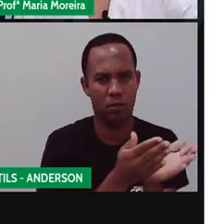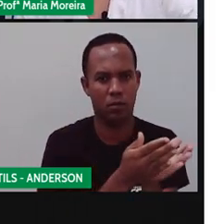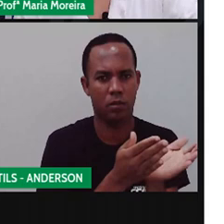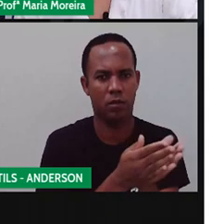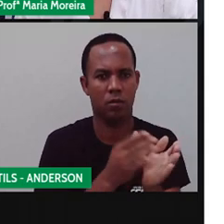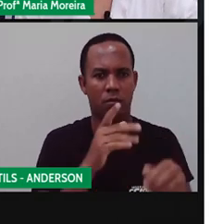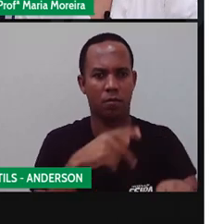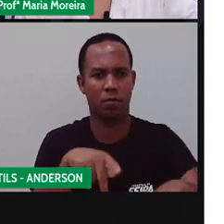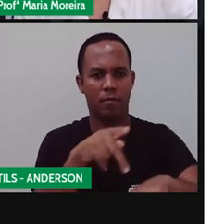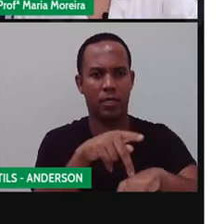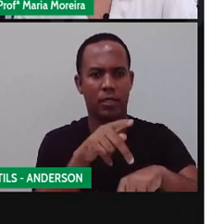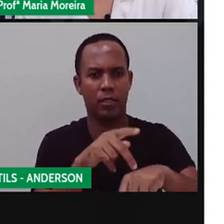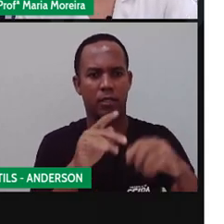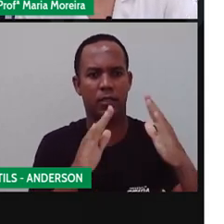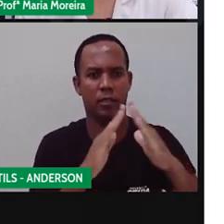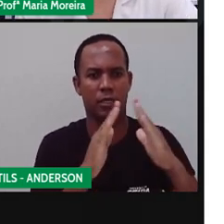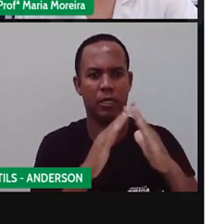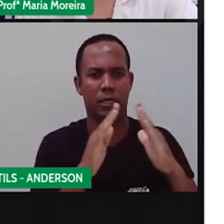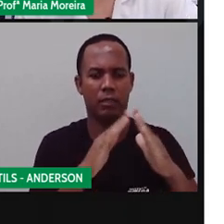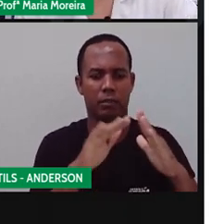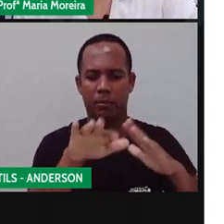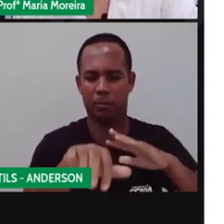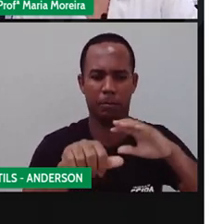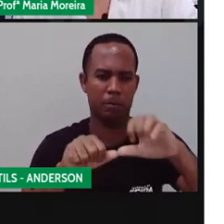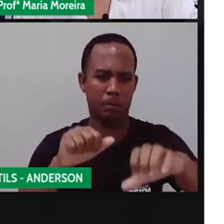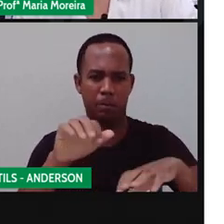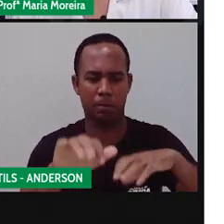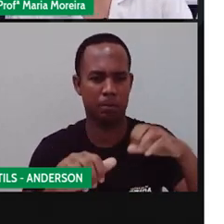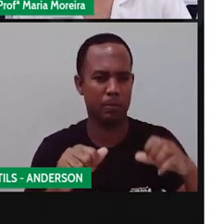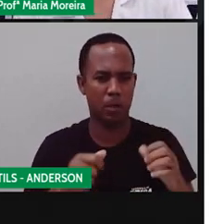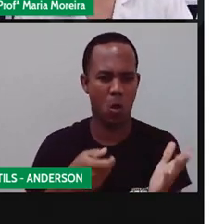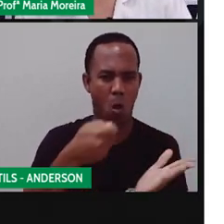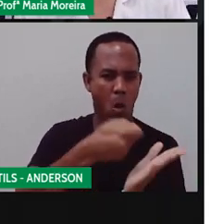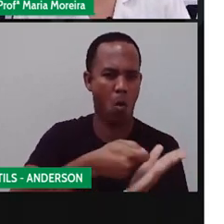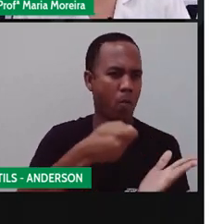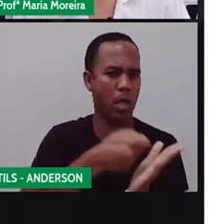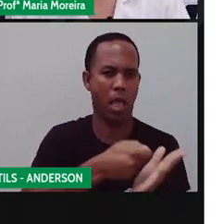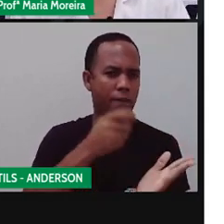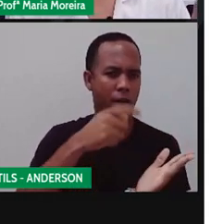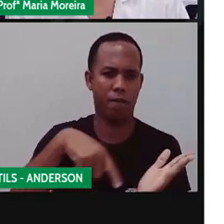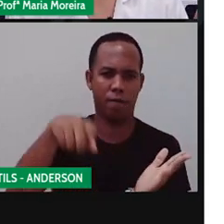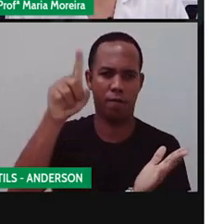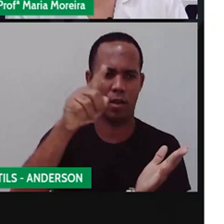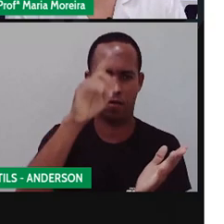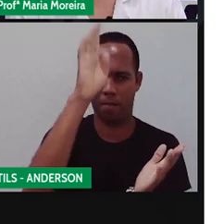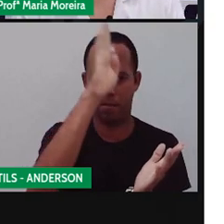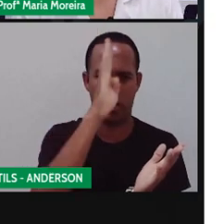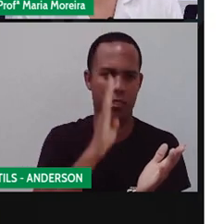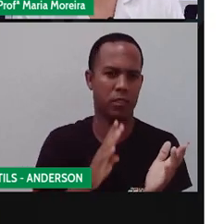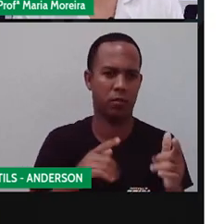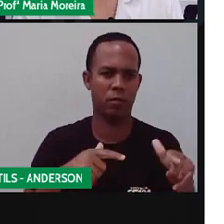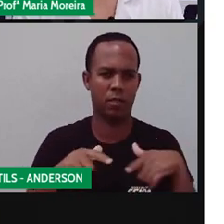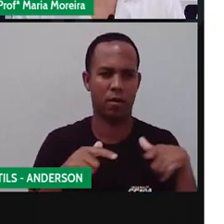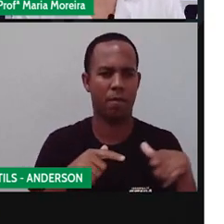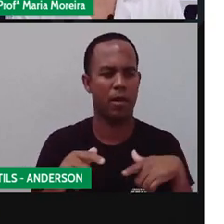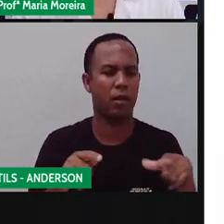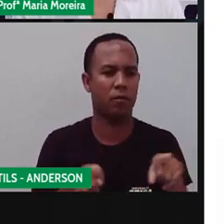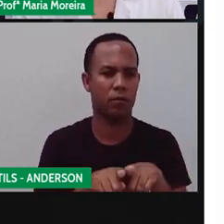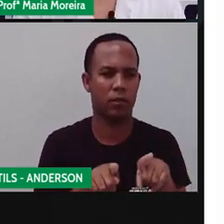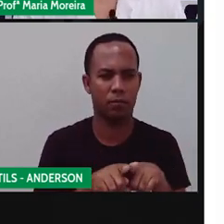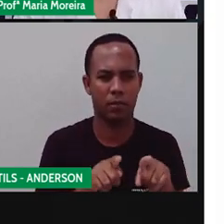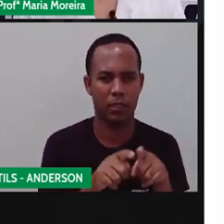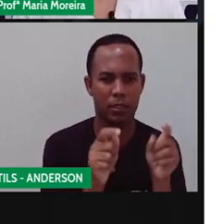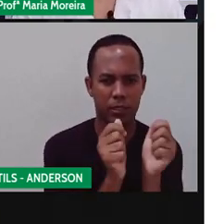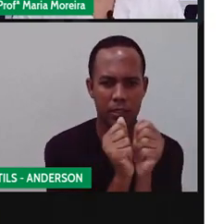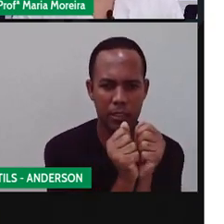países, nas suas casas e traziam, escravizavam, obrigavam elas a irem pro Brasil pra trabalho escravo. Não é